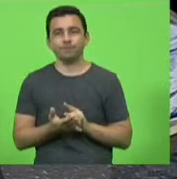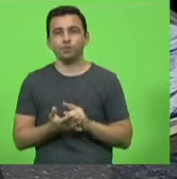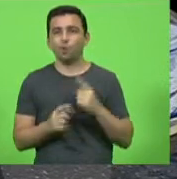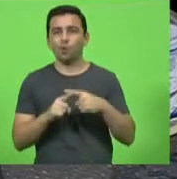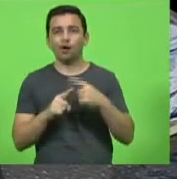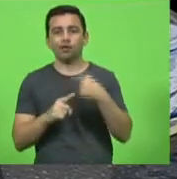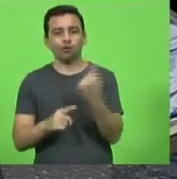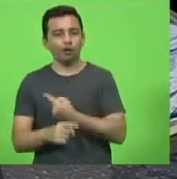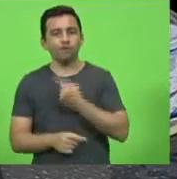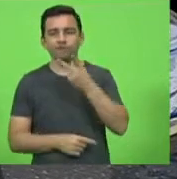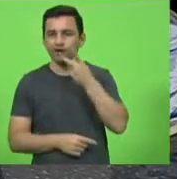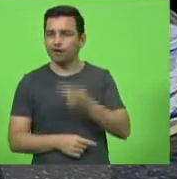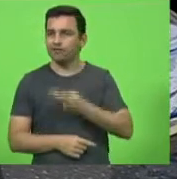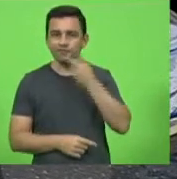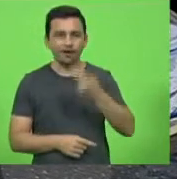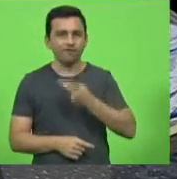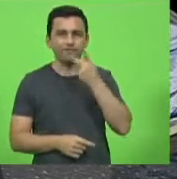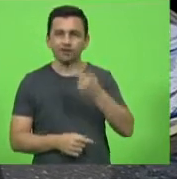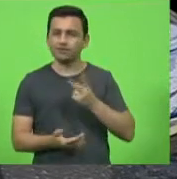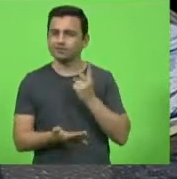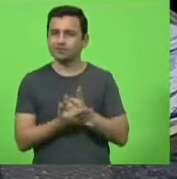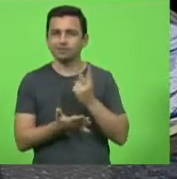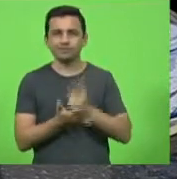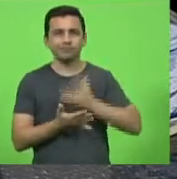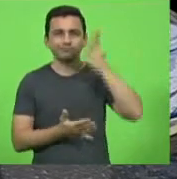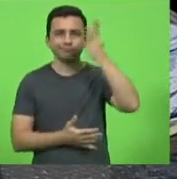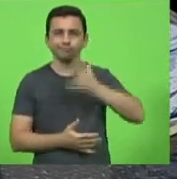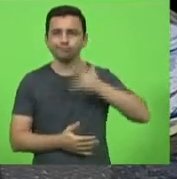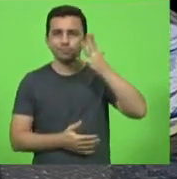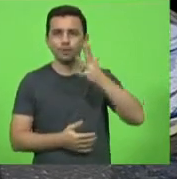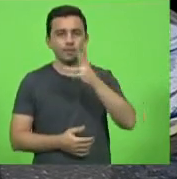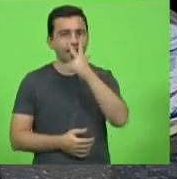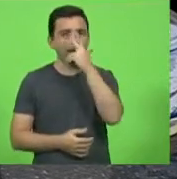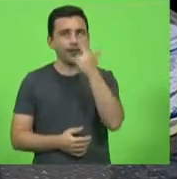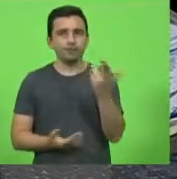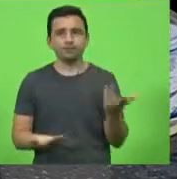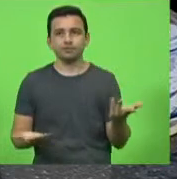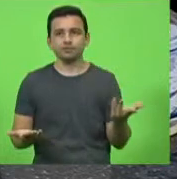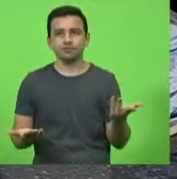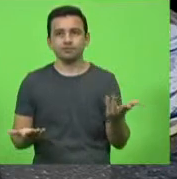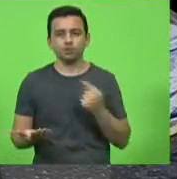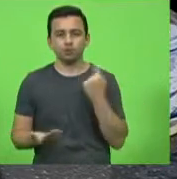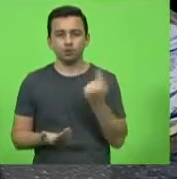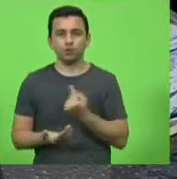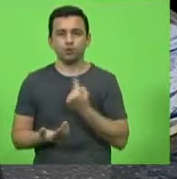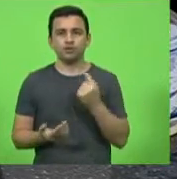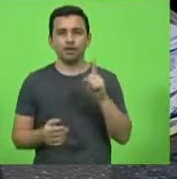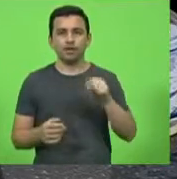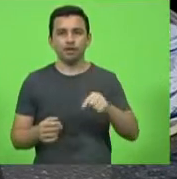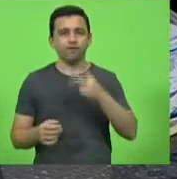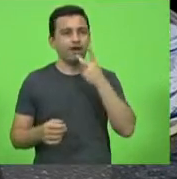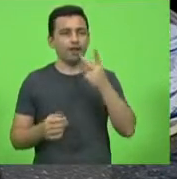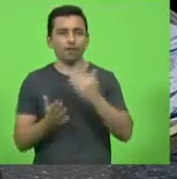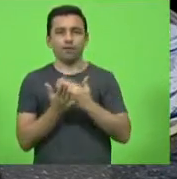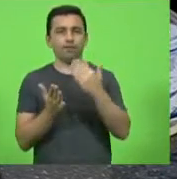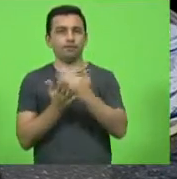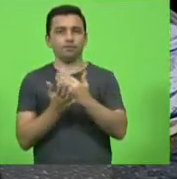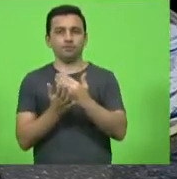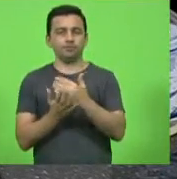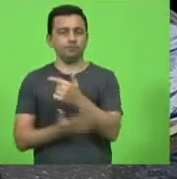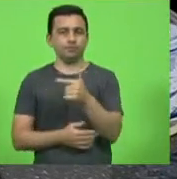que nós falamos aqui às vezes dá a impressão que a gente esteja cometendo até algum tipo de exagero mas não